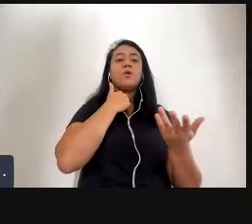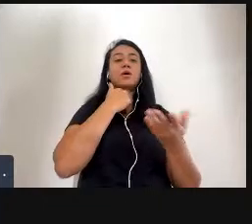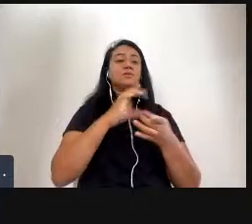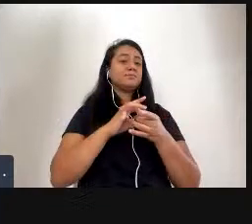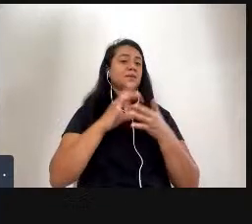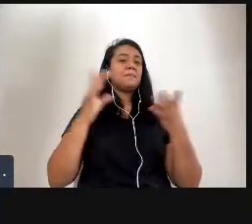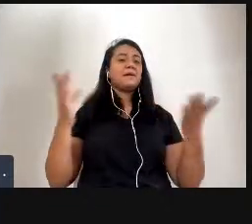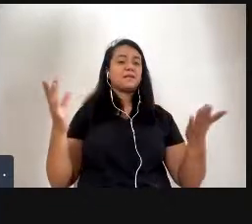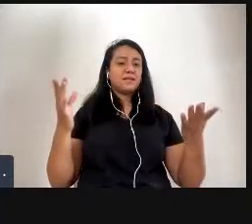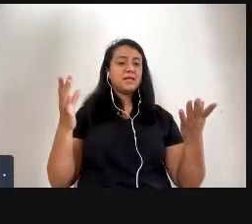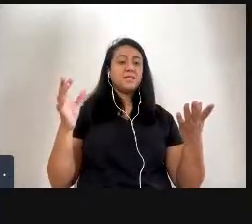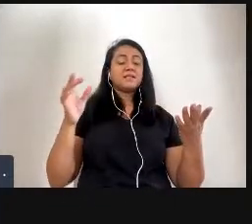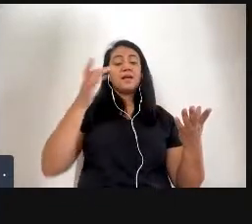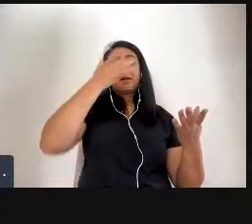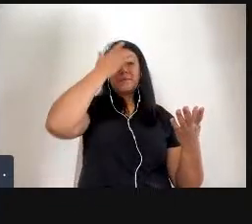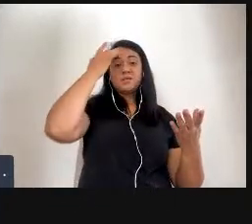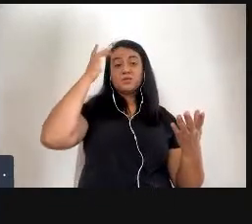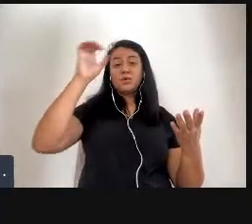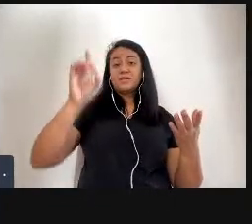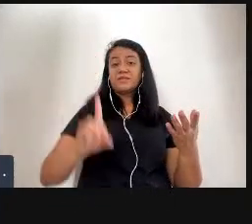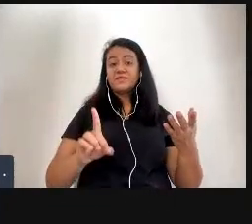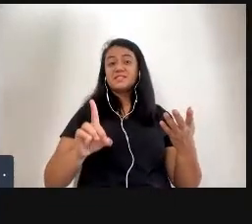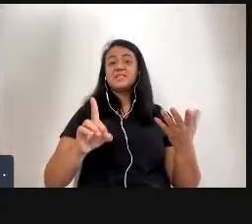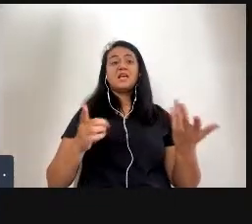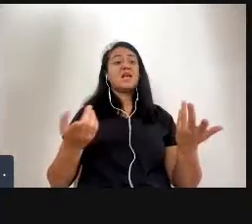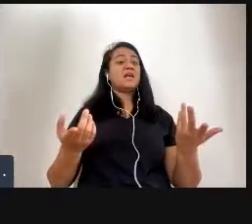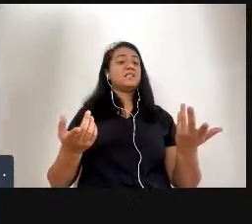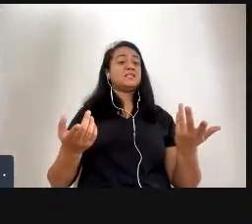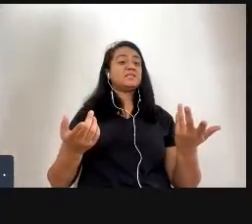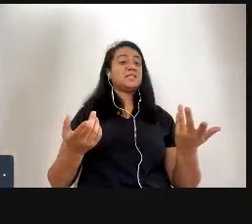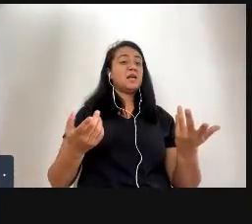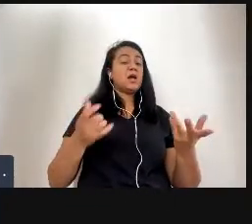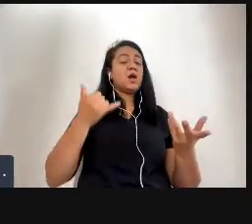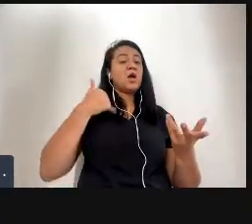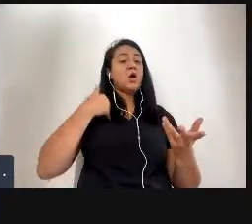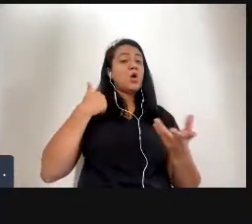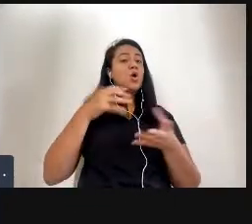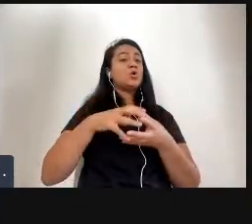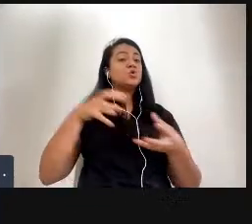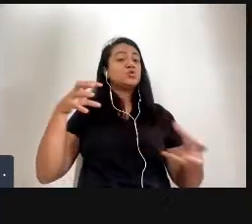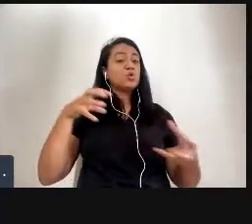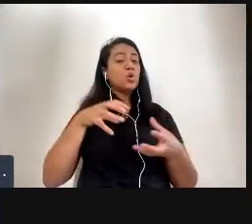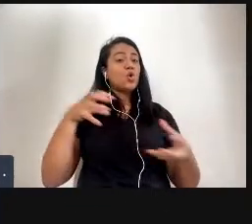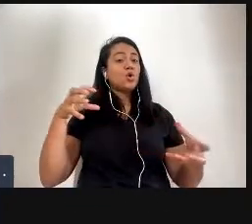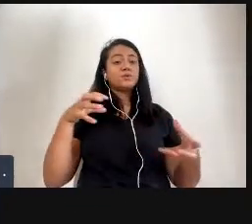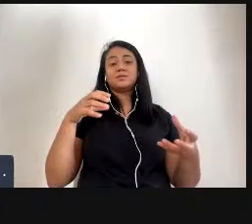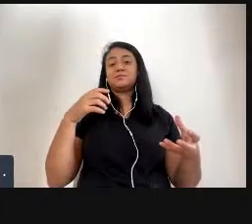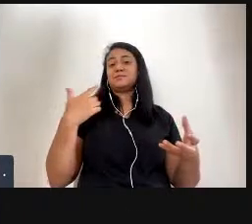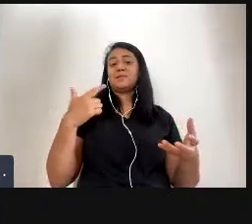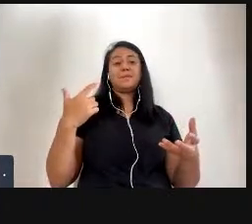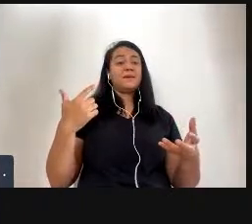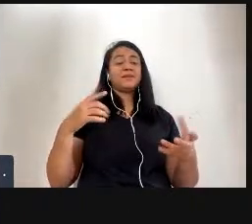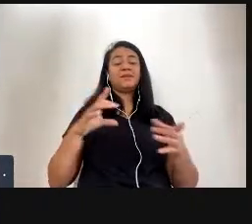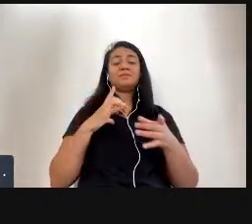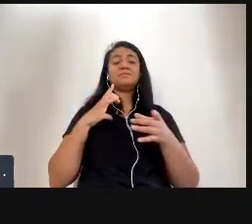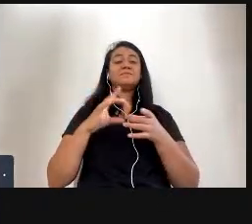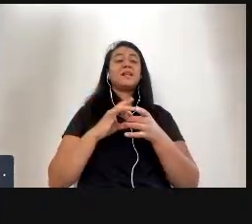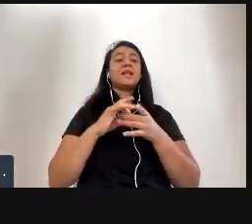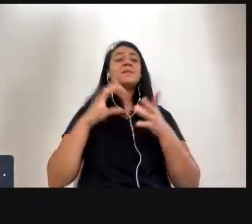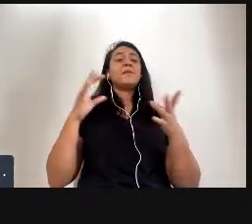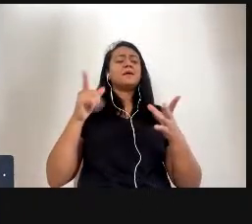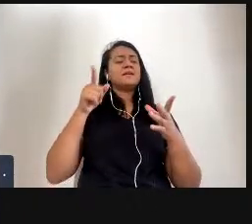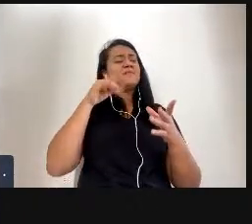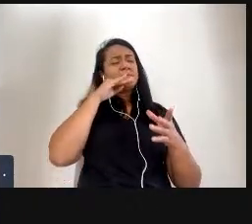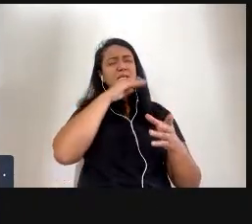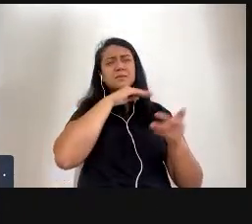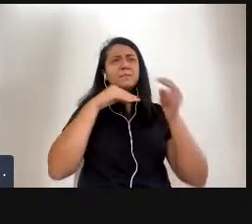a pessoa com deficiência, o idoso que já não está produzindo mais, mas ele também não é tão livre e independente assim, então você vai percebendo